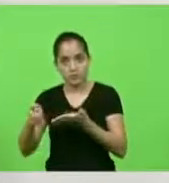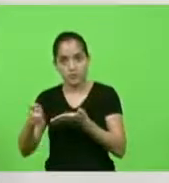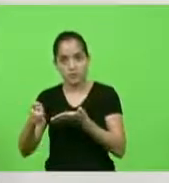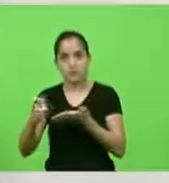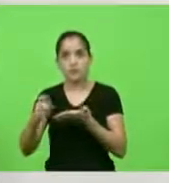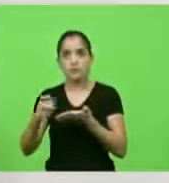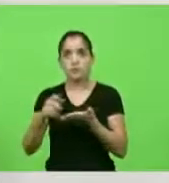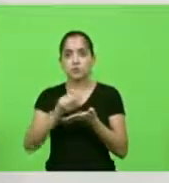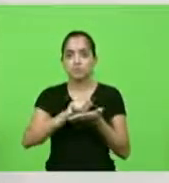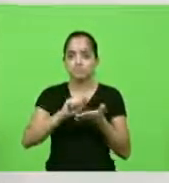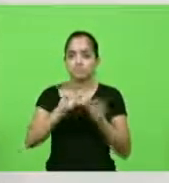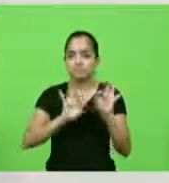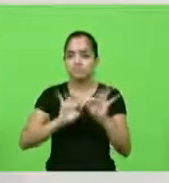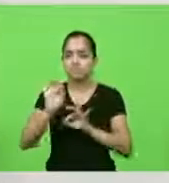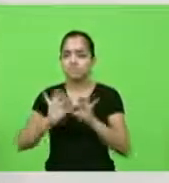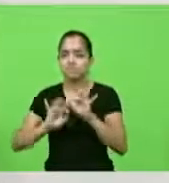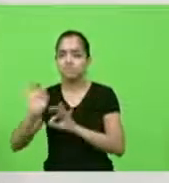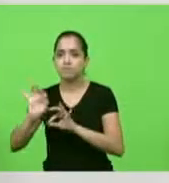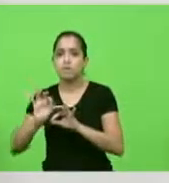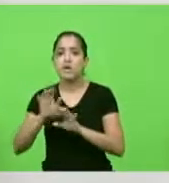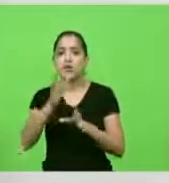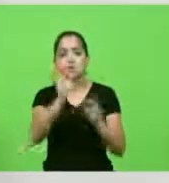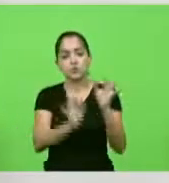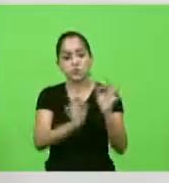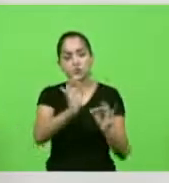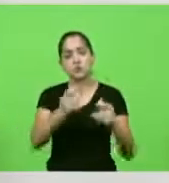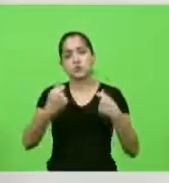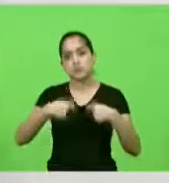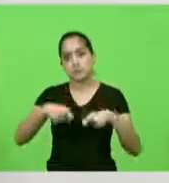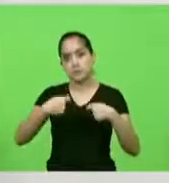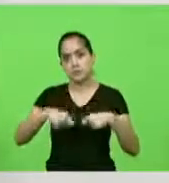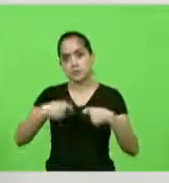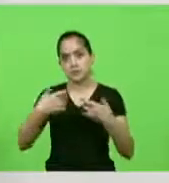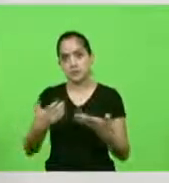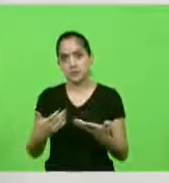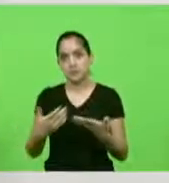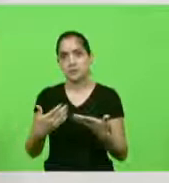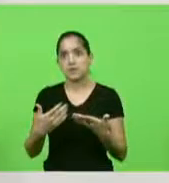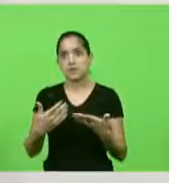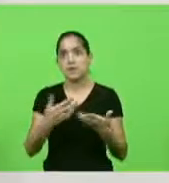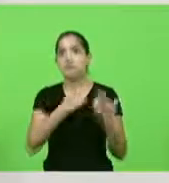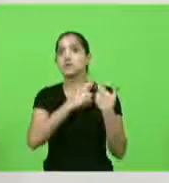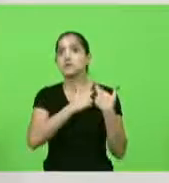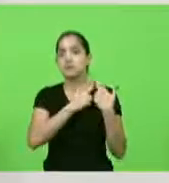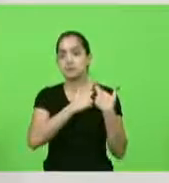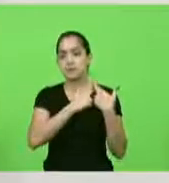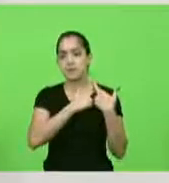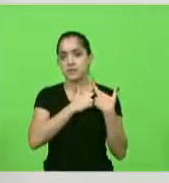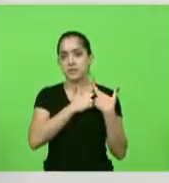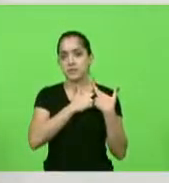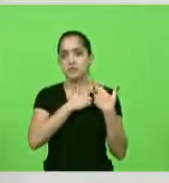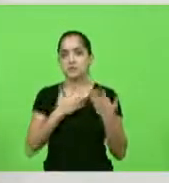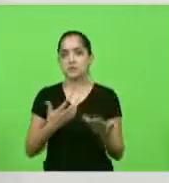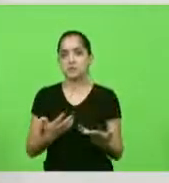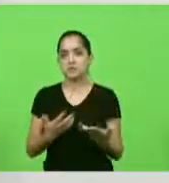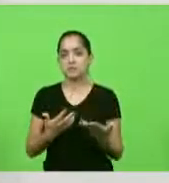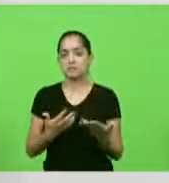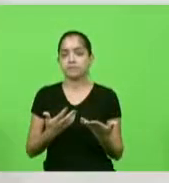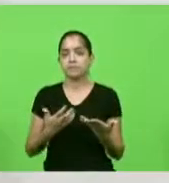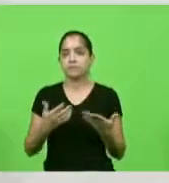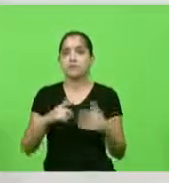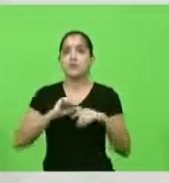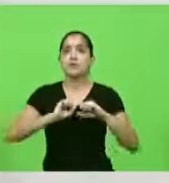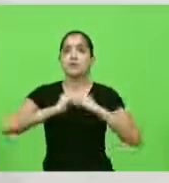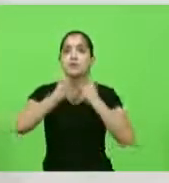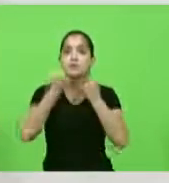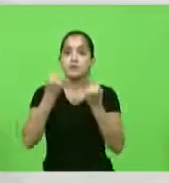desenhado para que se faça justiça para que se haja com responsabilidade para que a ampla defesa